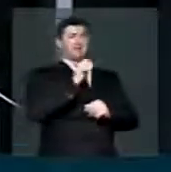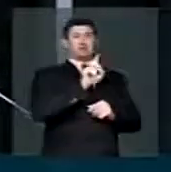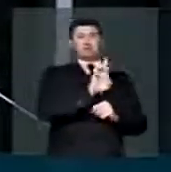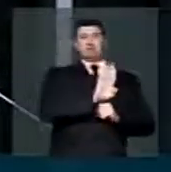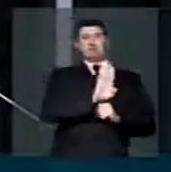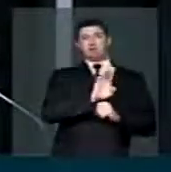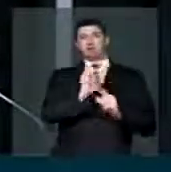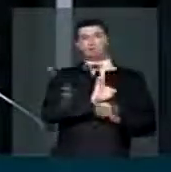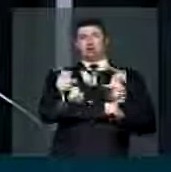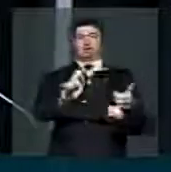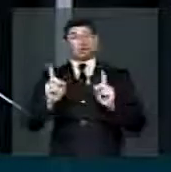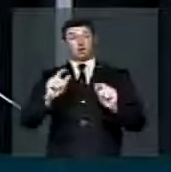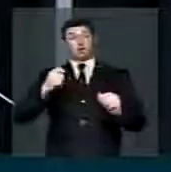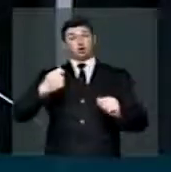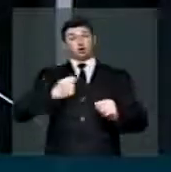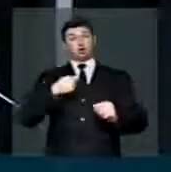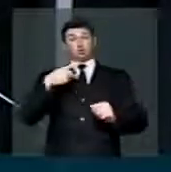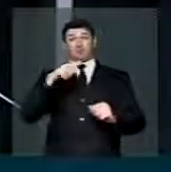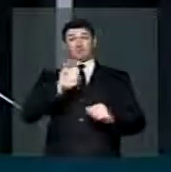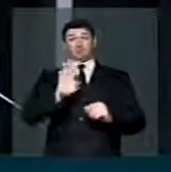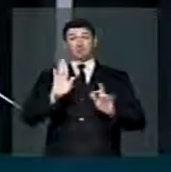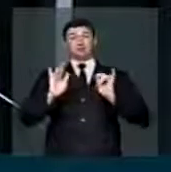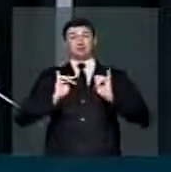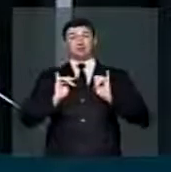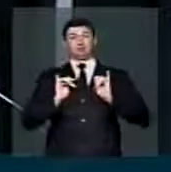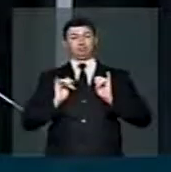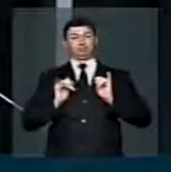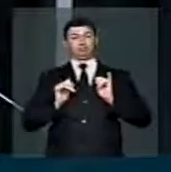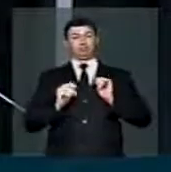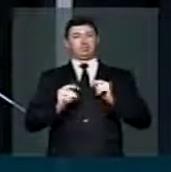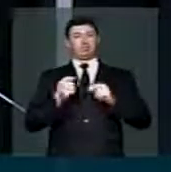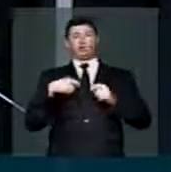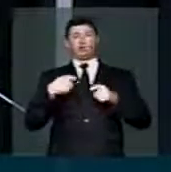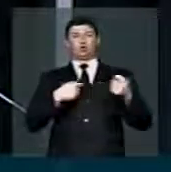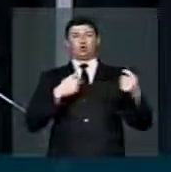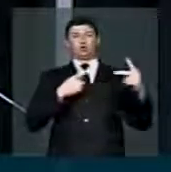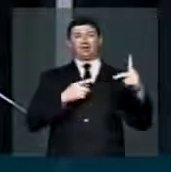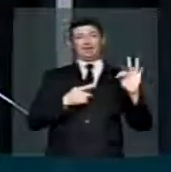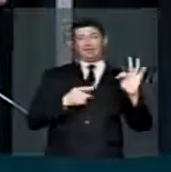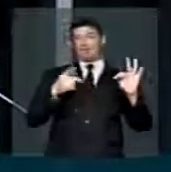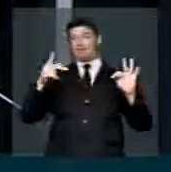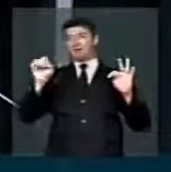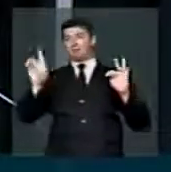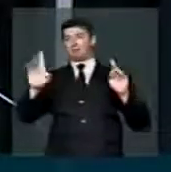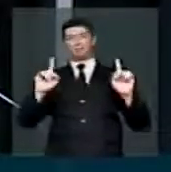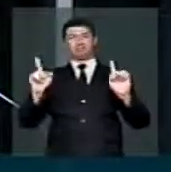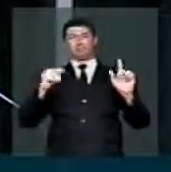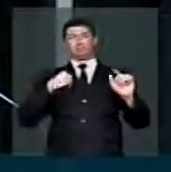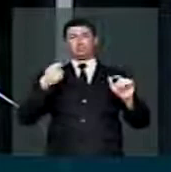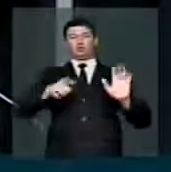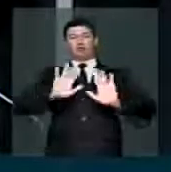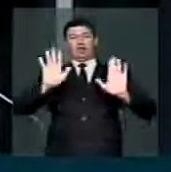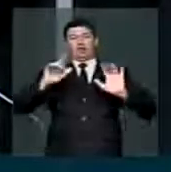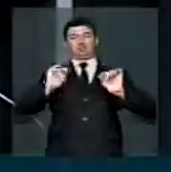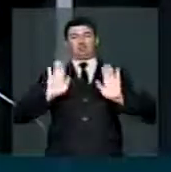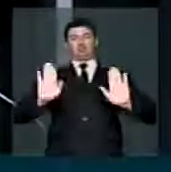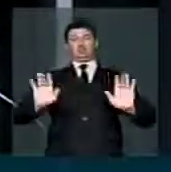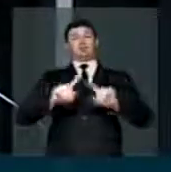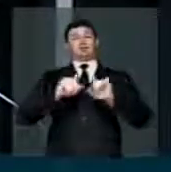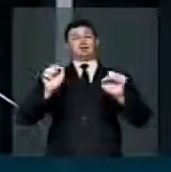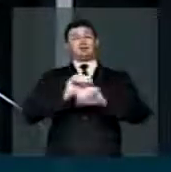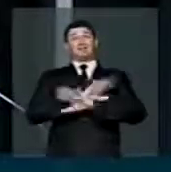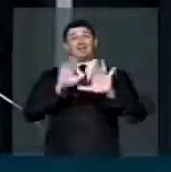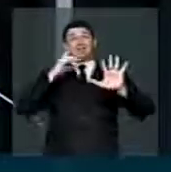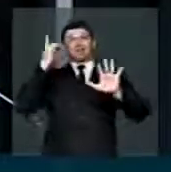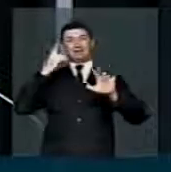do PSDB. Eu sou do PSB, não sou do PSDB nem do PT. Agora, fica muito claro aqui que os